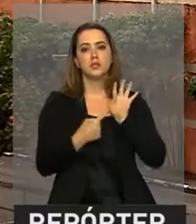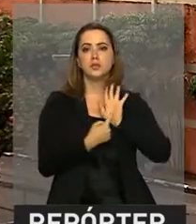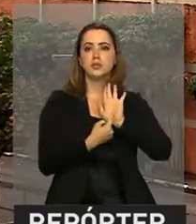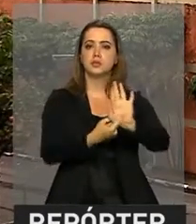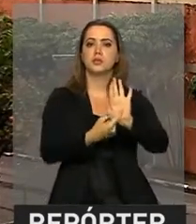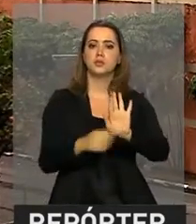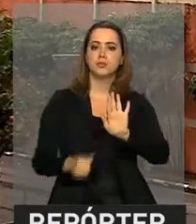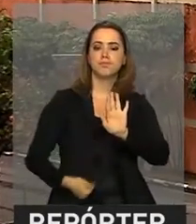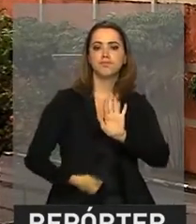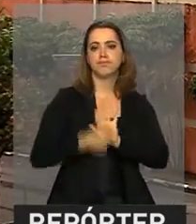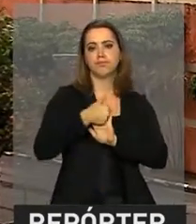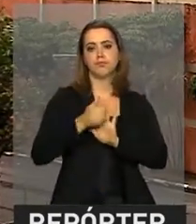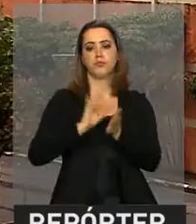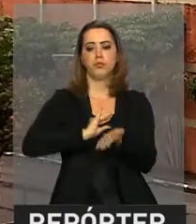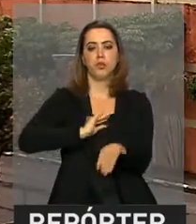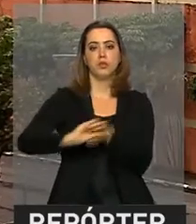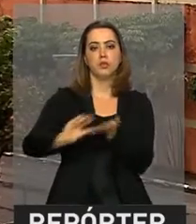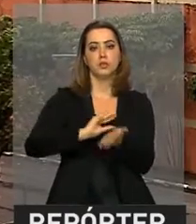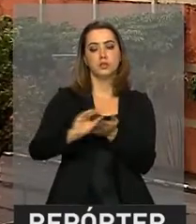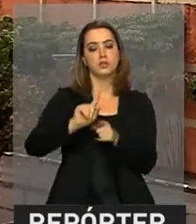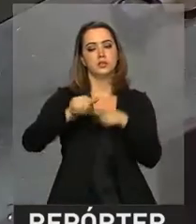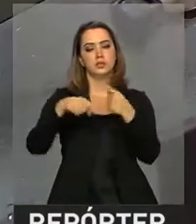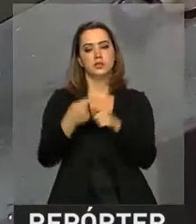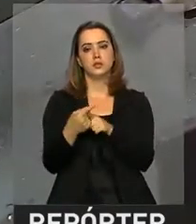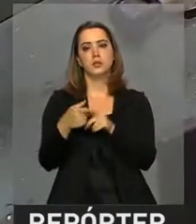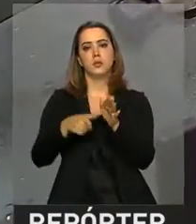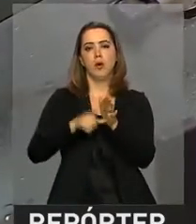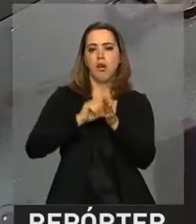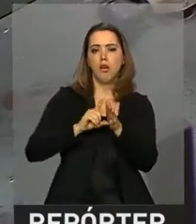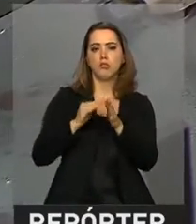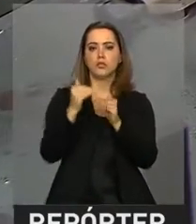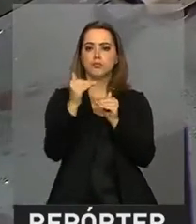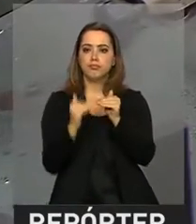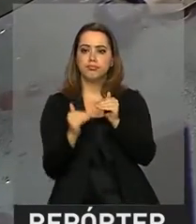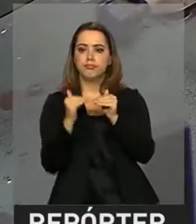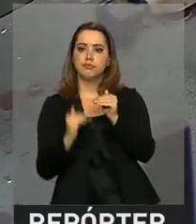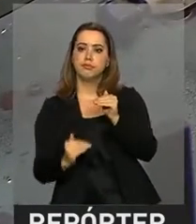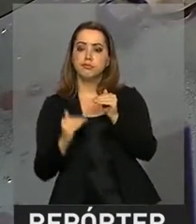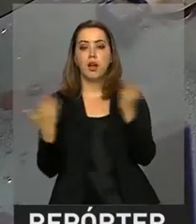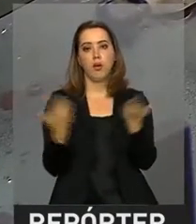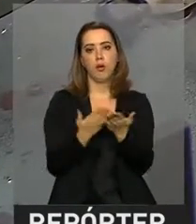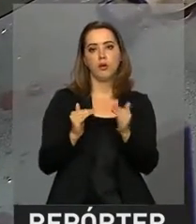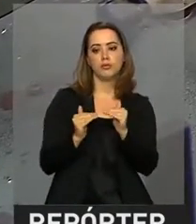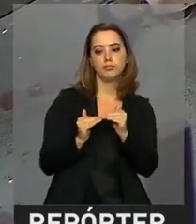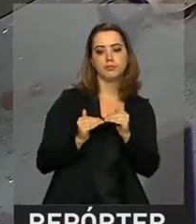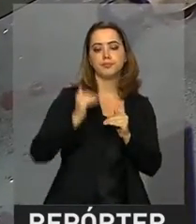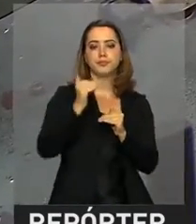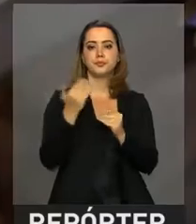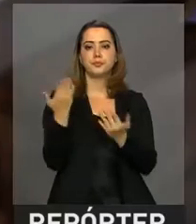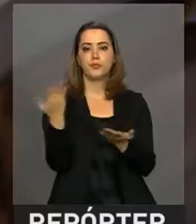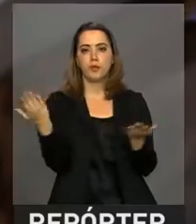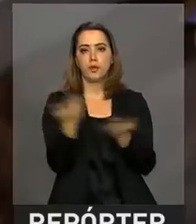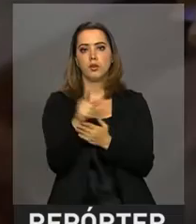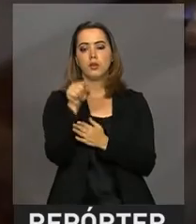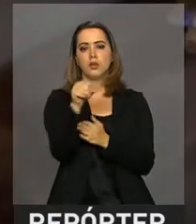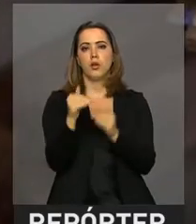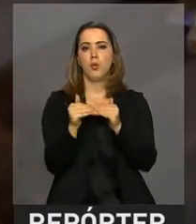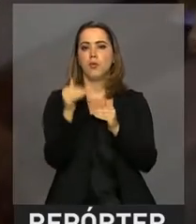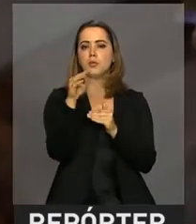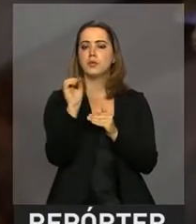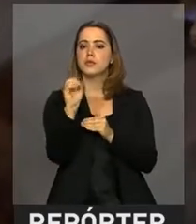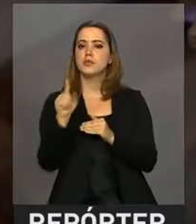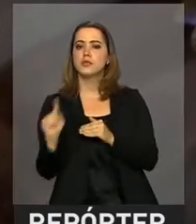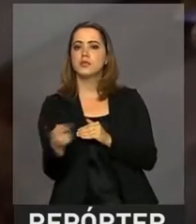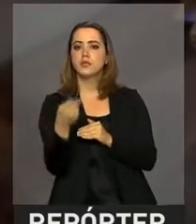investimentos, depois de dez trimestres de queda. Entre o primeiro e o segundo trimestre de 2016, o aumento foi de